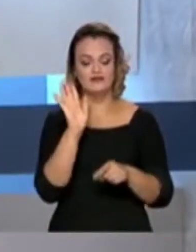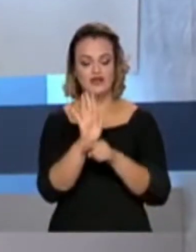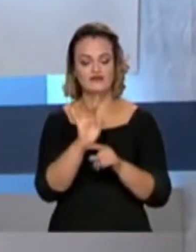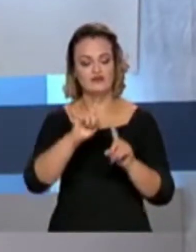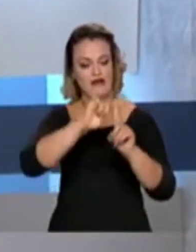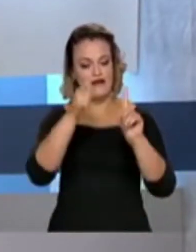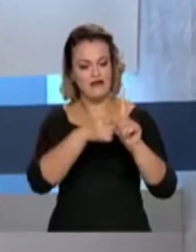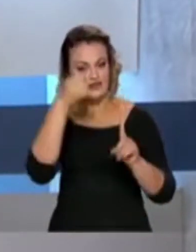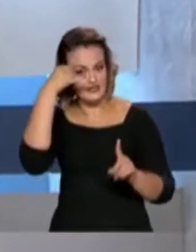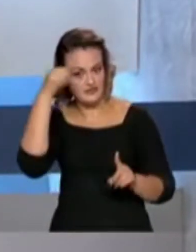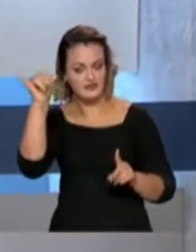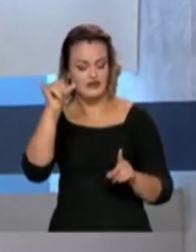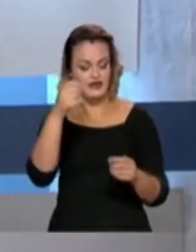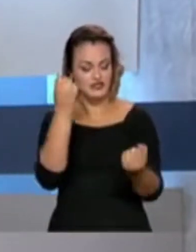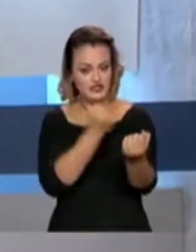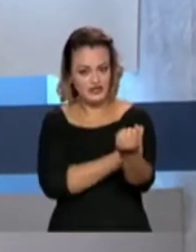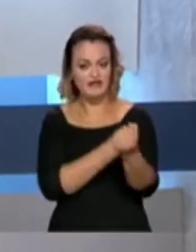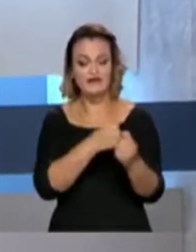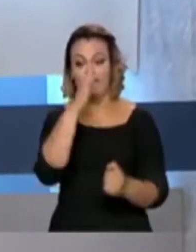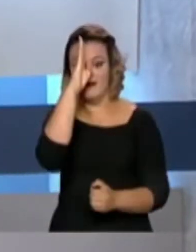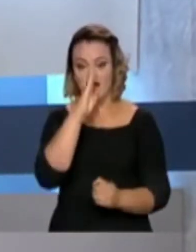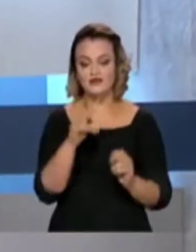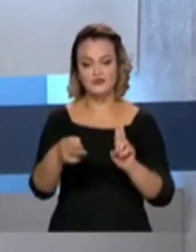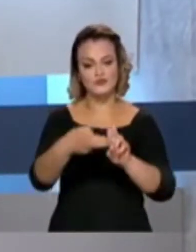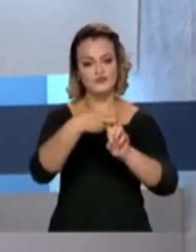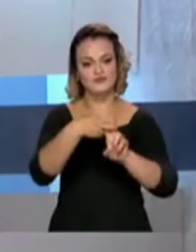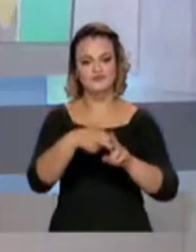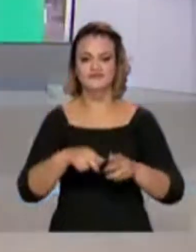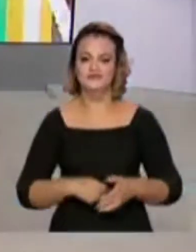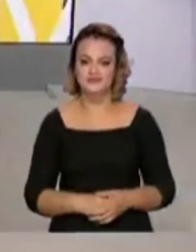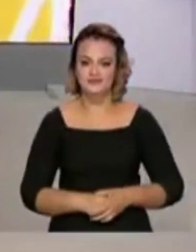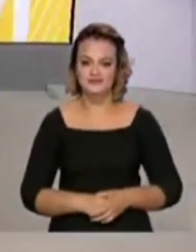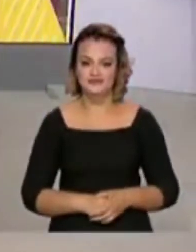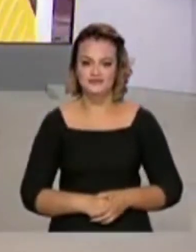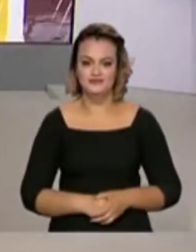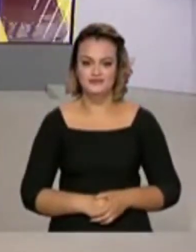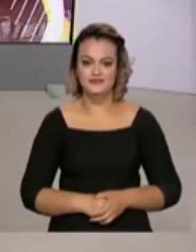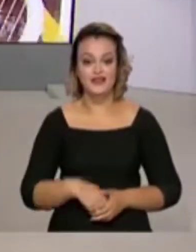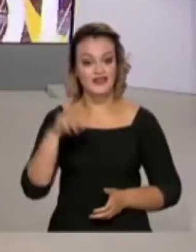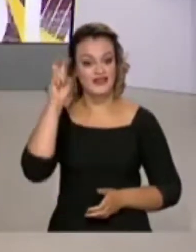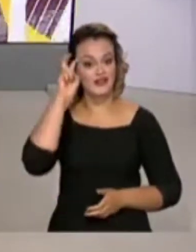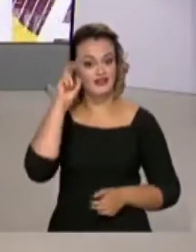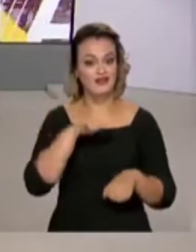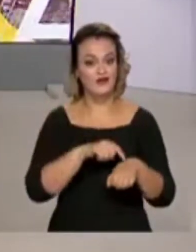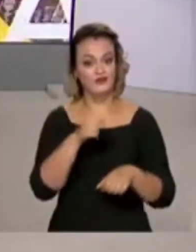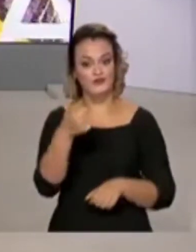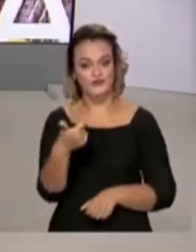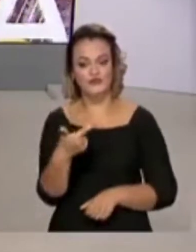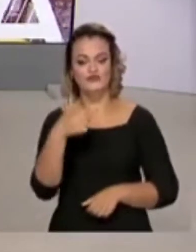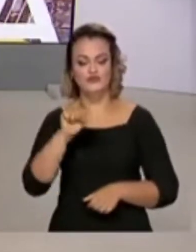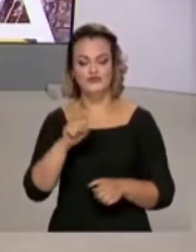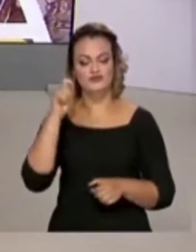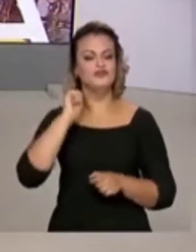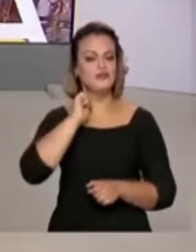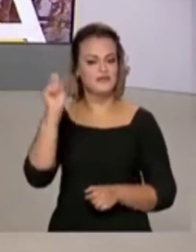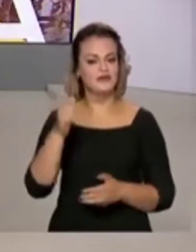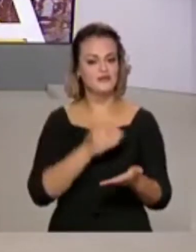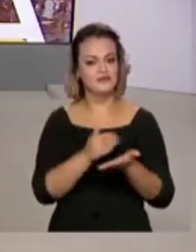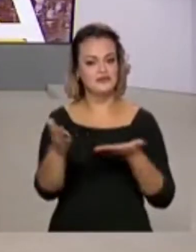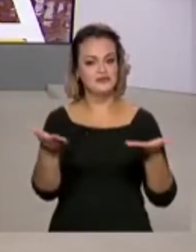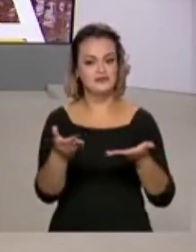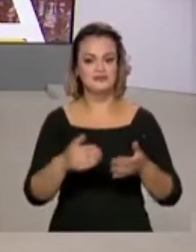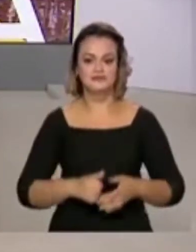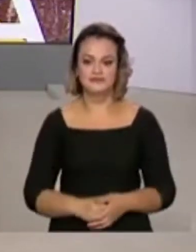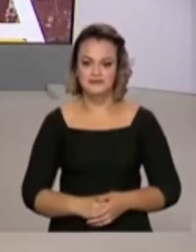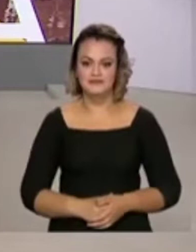injetáveis vão ser oferecidos de graça pelo SUS. Quinta-feira, 28 de abril, o Brasil em dia